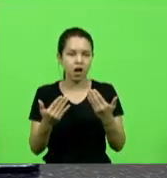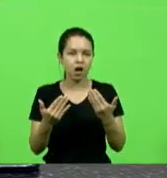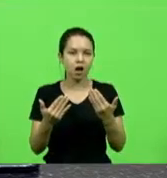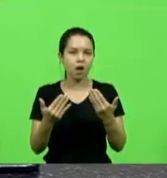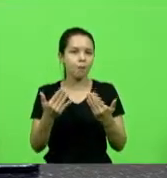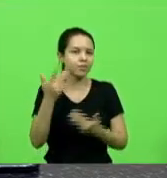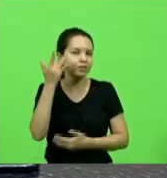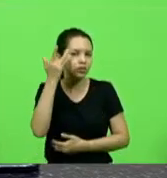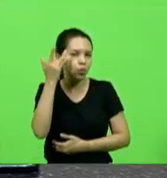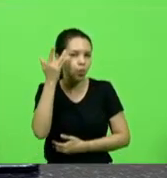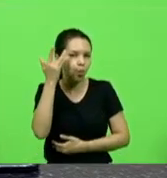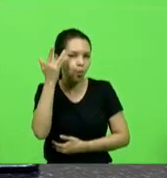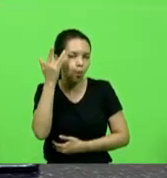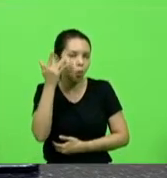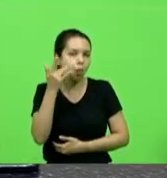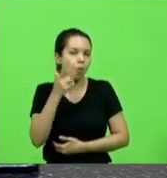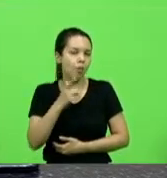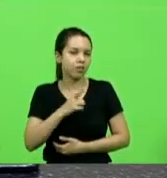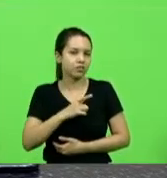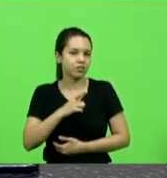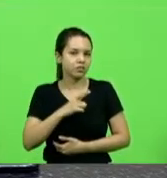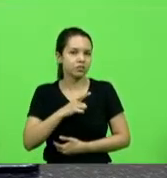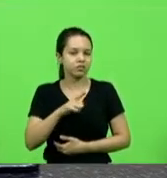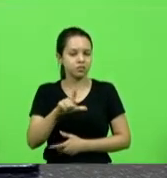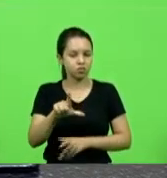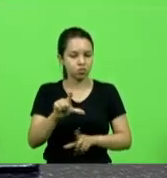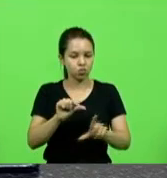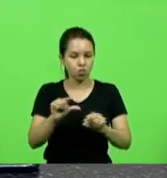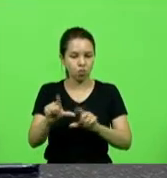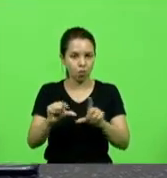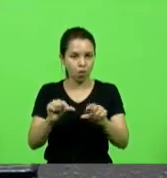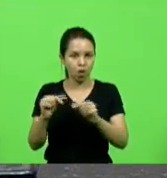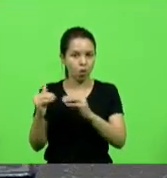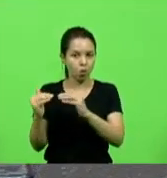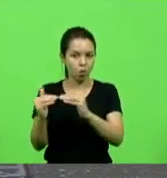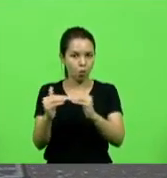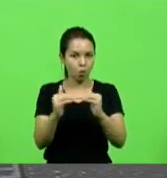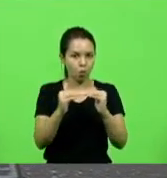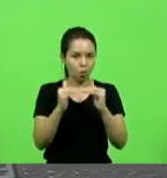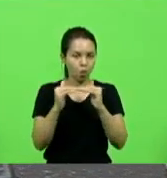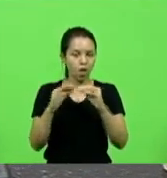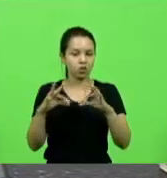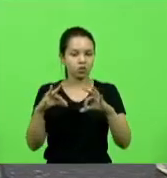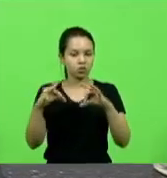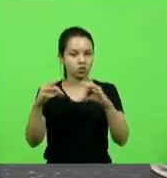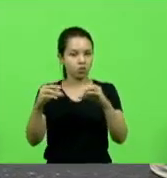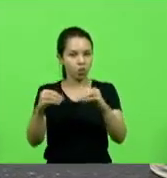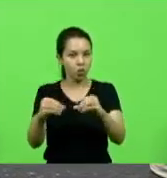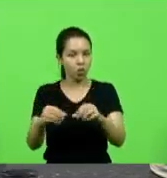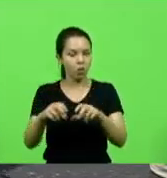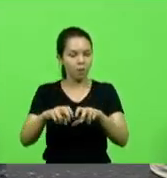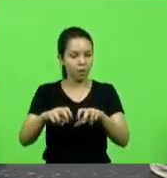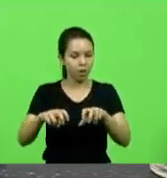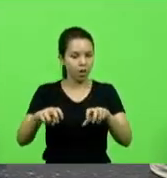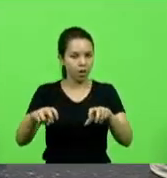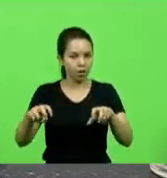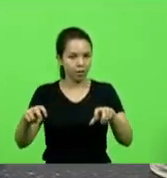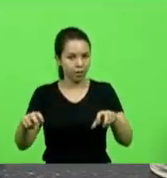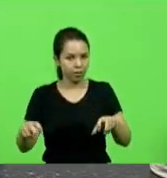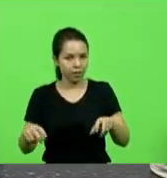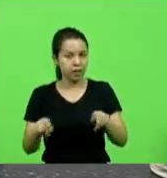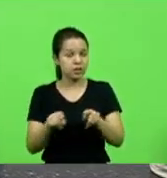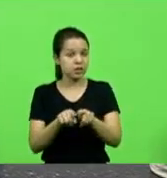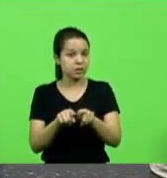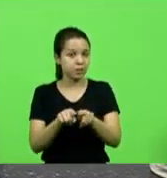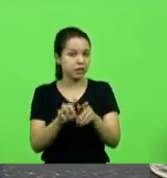ao escolher de forma consensual todos os membros da mesa e também de forma democrática